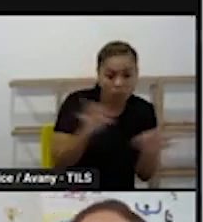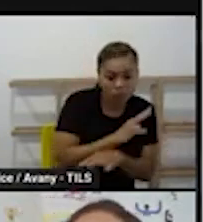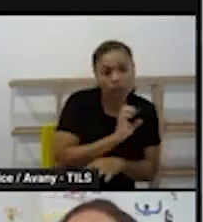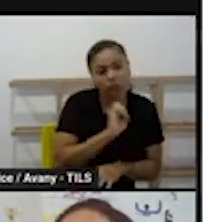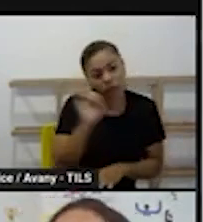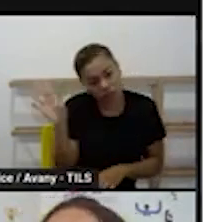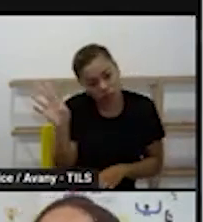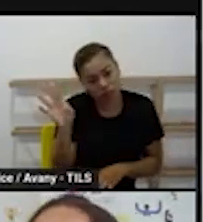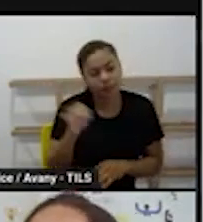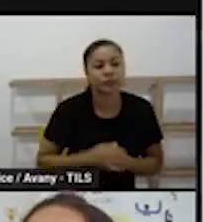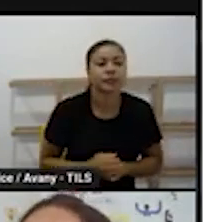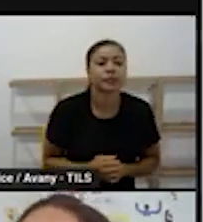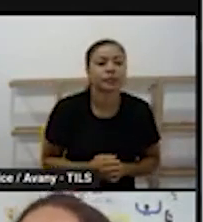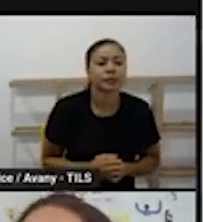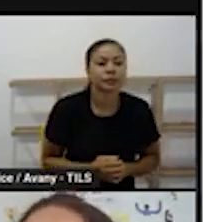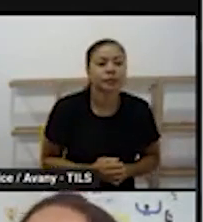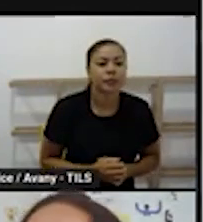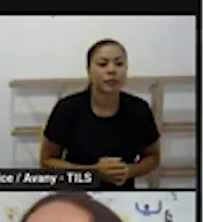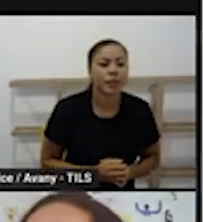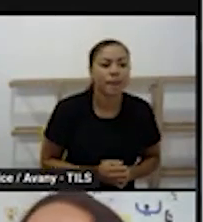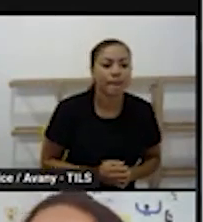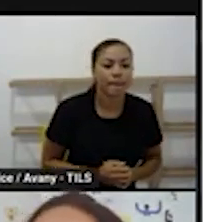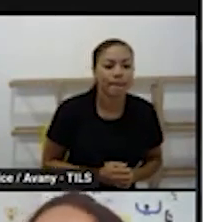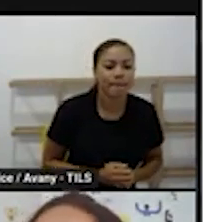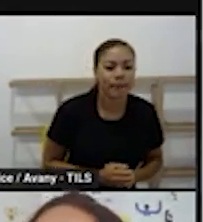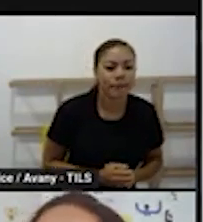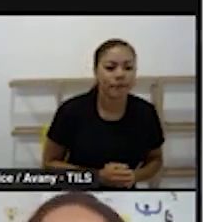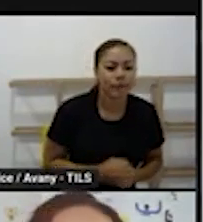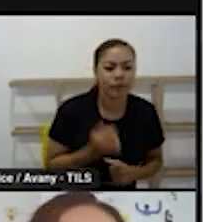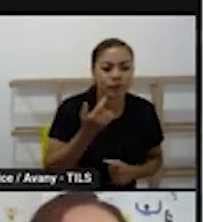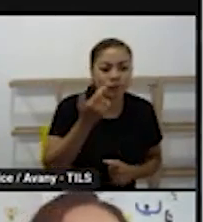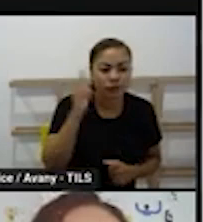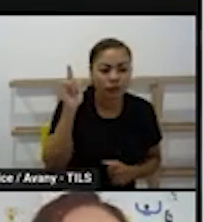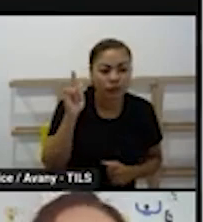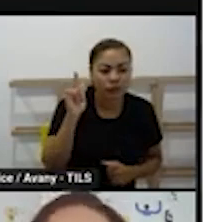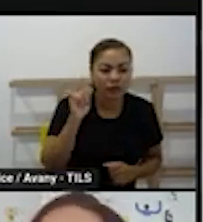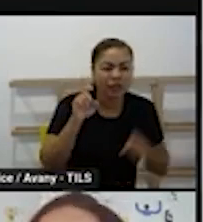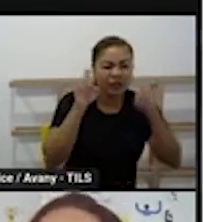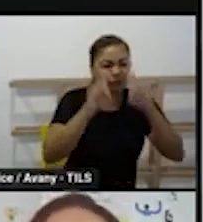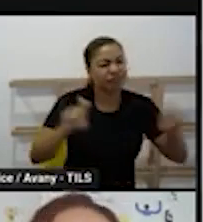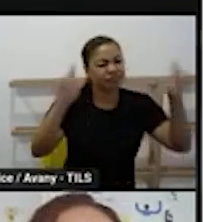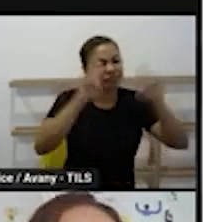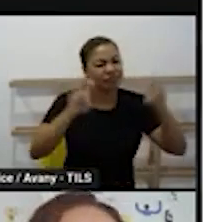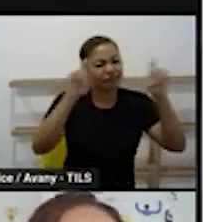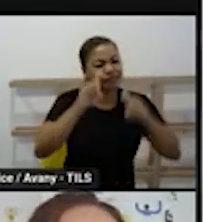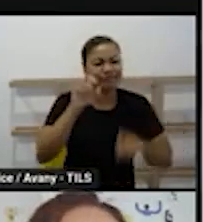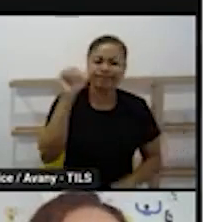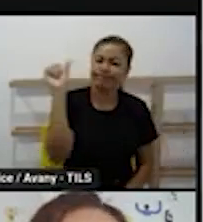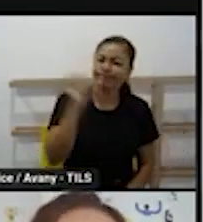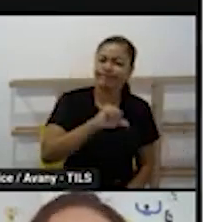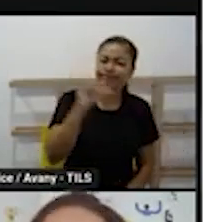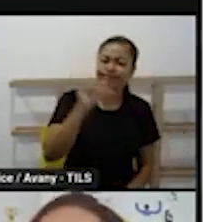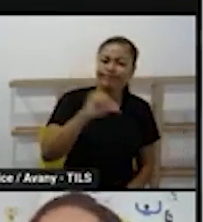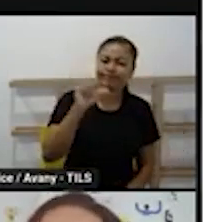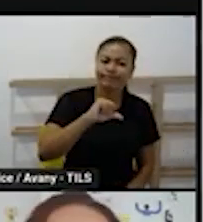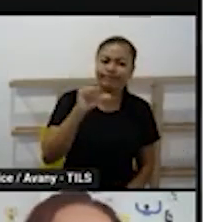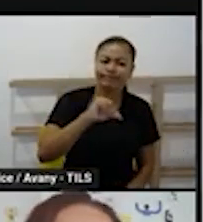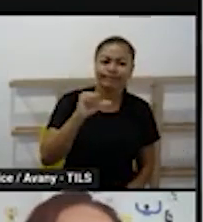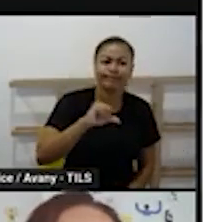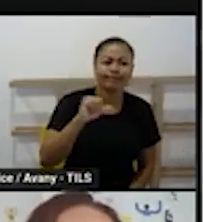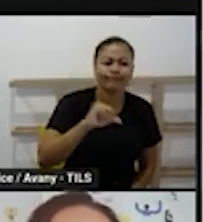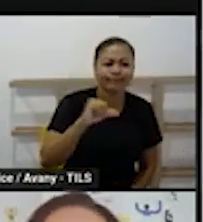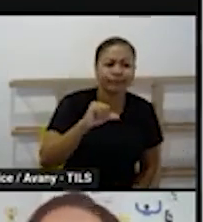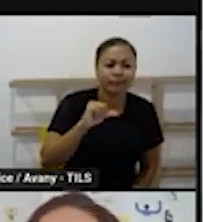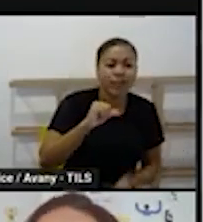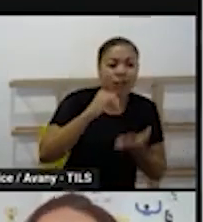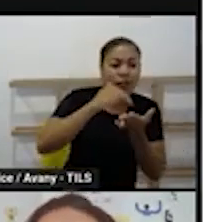e aí está dizendo aqui já se já se já está dizendo que a internet da escola dela não está boa a secretária e o prefeito de manhã falou